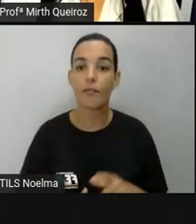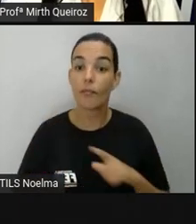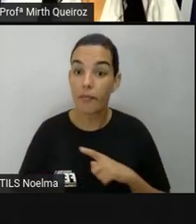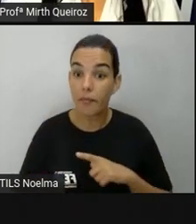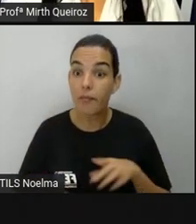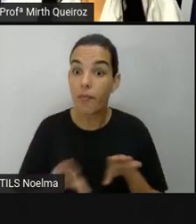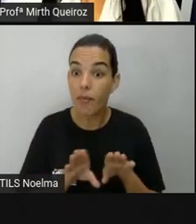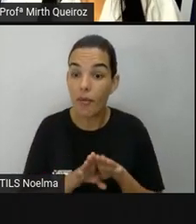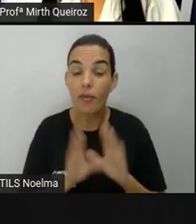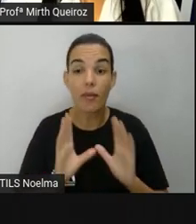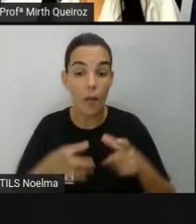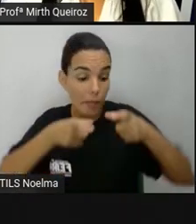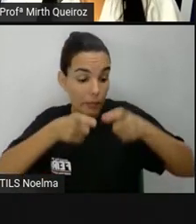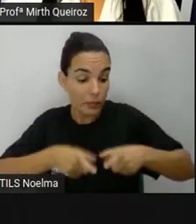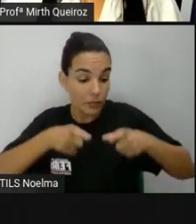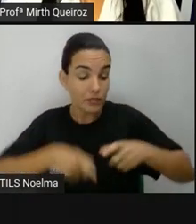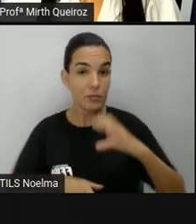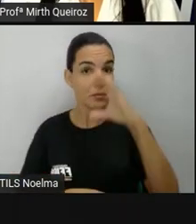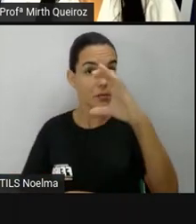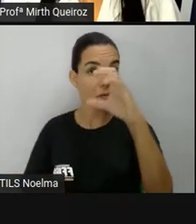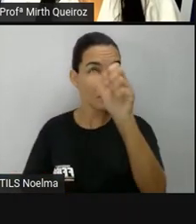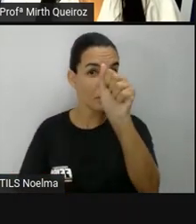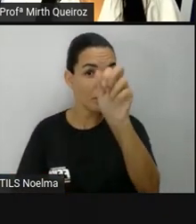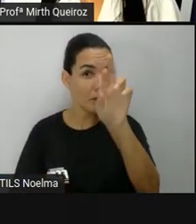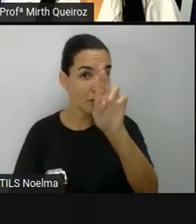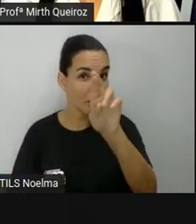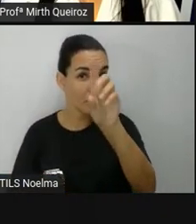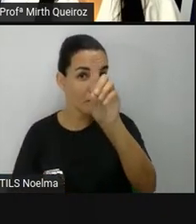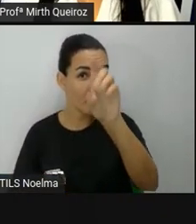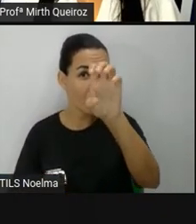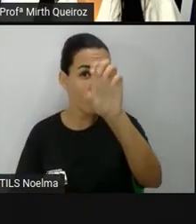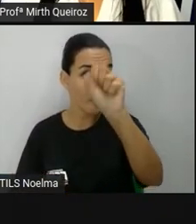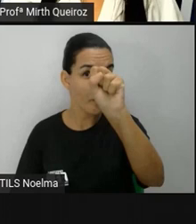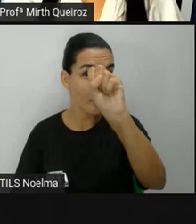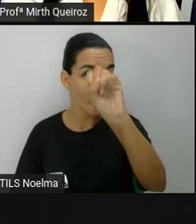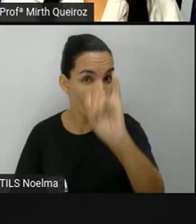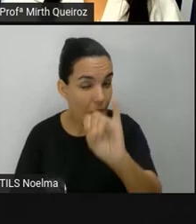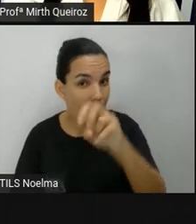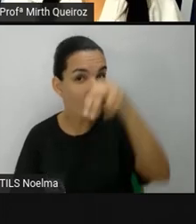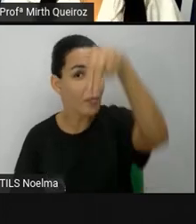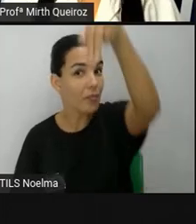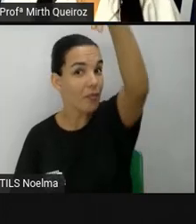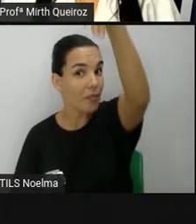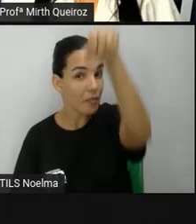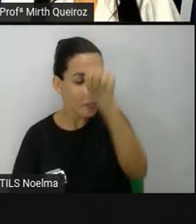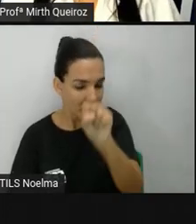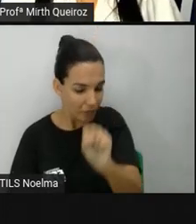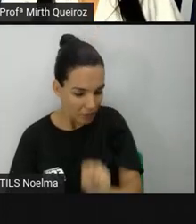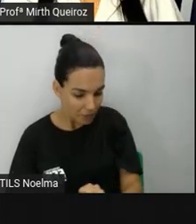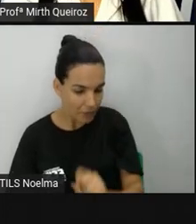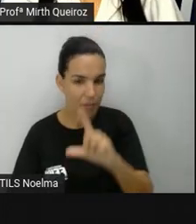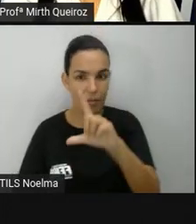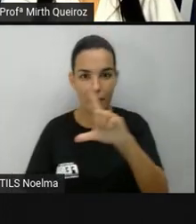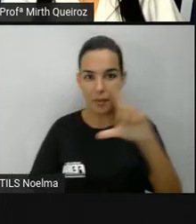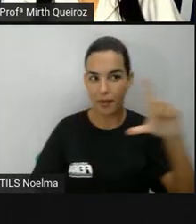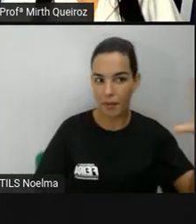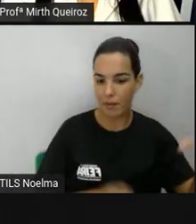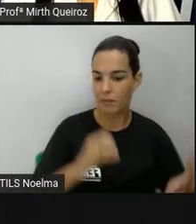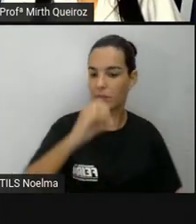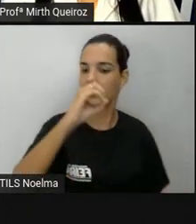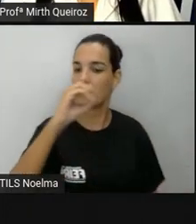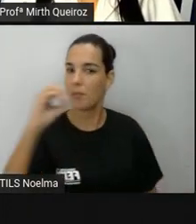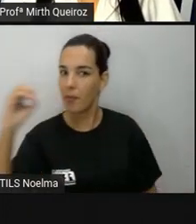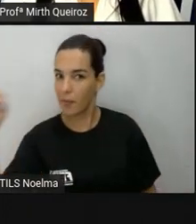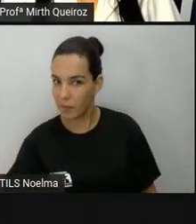sobre os pontos cardeais, né? Norte, sul, leste, oeste. Lembrando que o